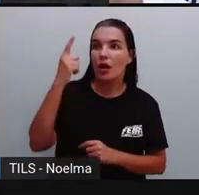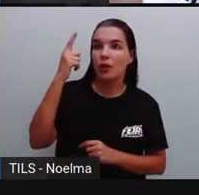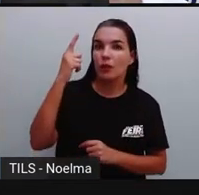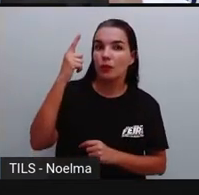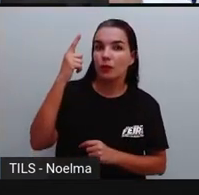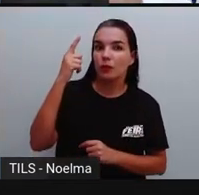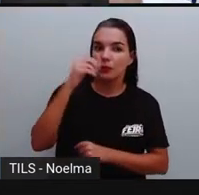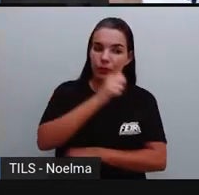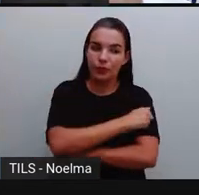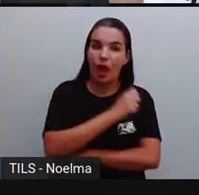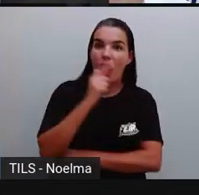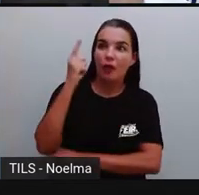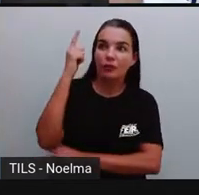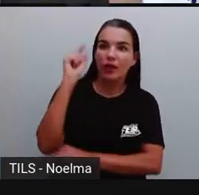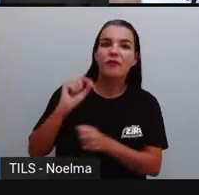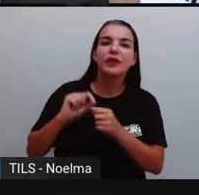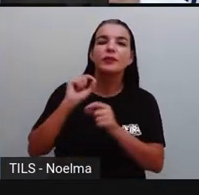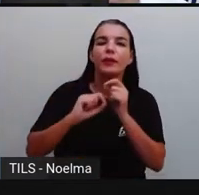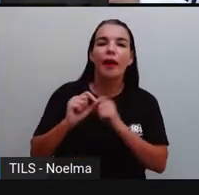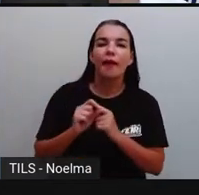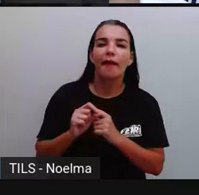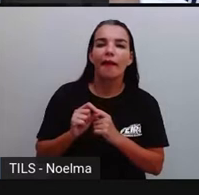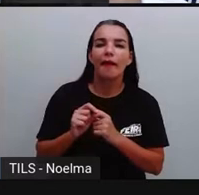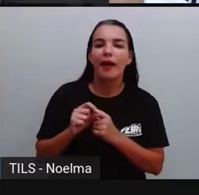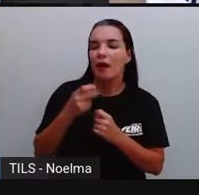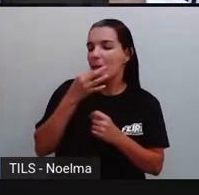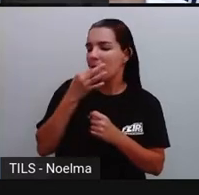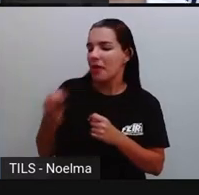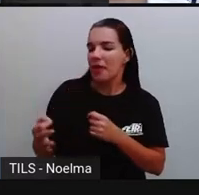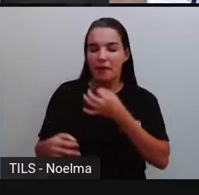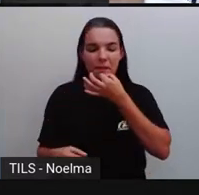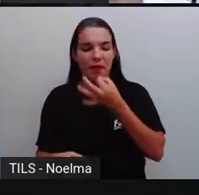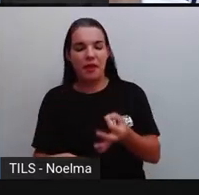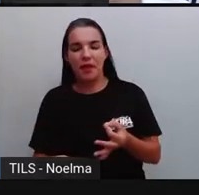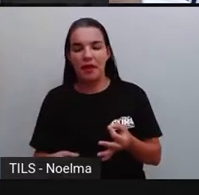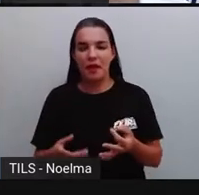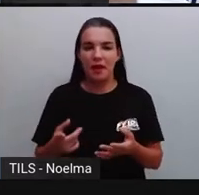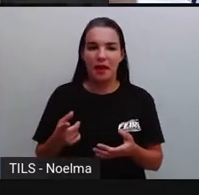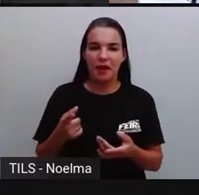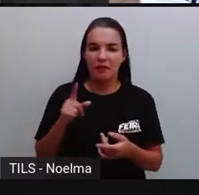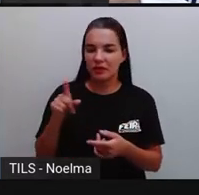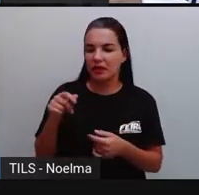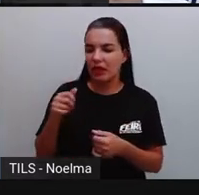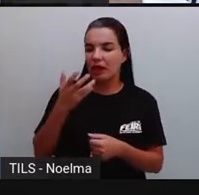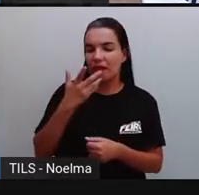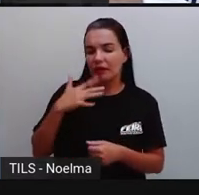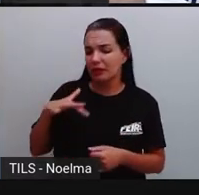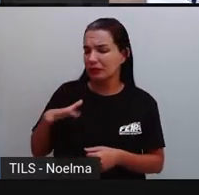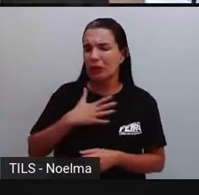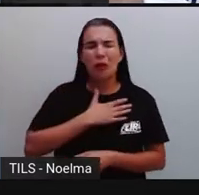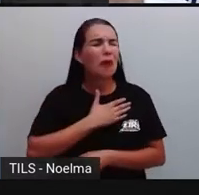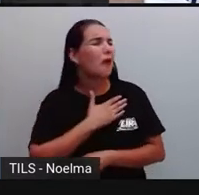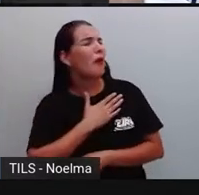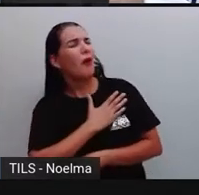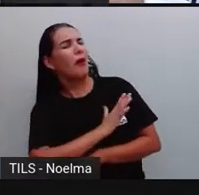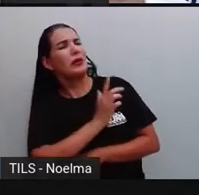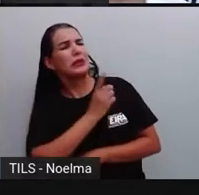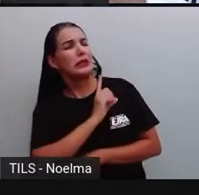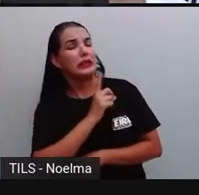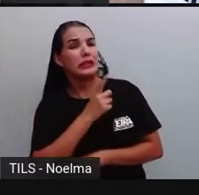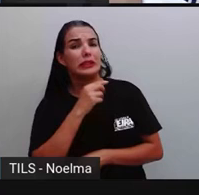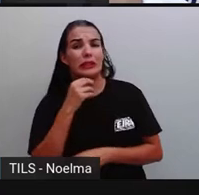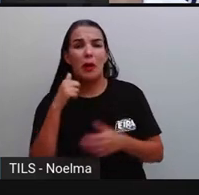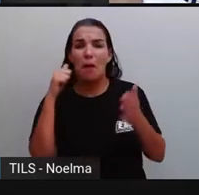mais alto, começa a fazer o quê? Coloca apelidos ofensivos, apelidos que a criança não gosta, né, de ser chamada,